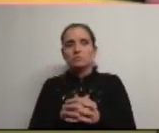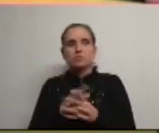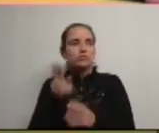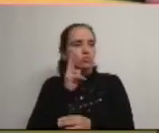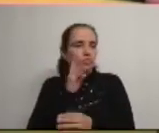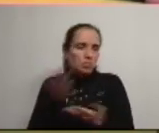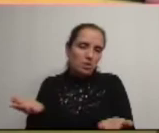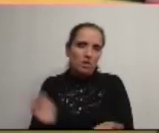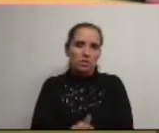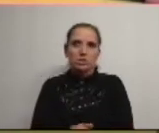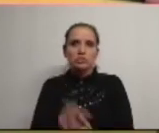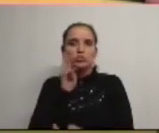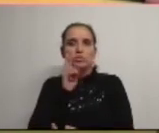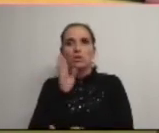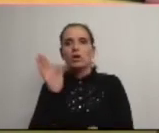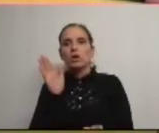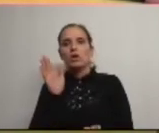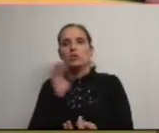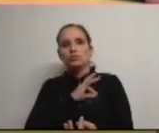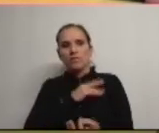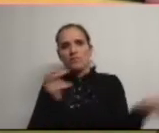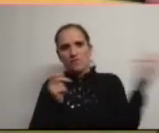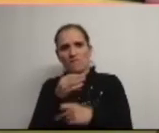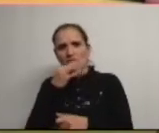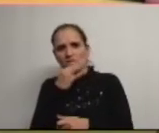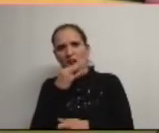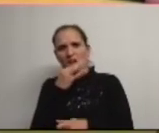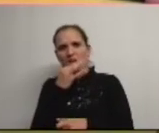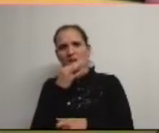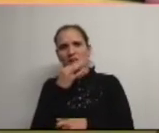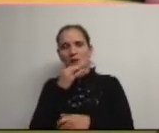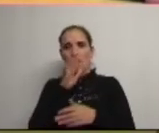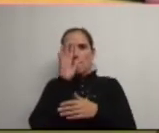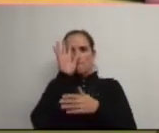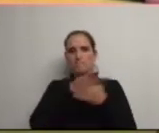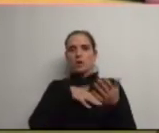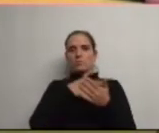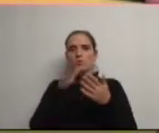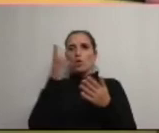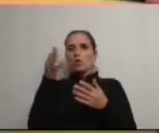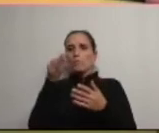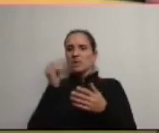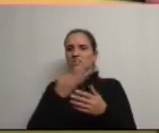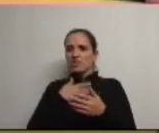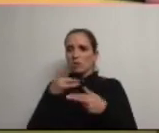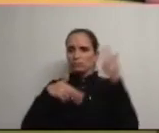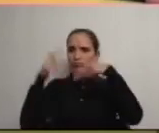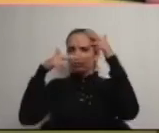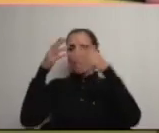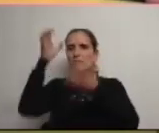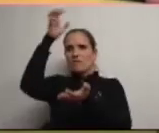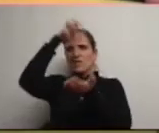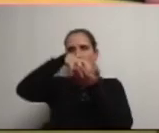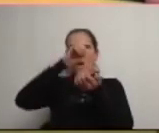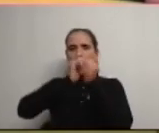desculpem lá desculpem os senhores vêm falar do planeamento quando o PSD construiu um pabilhão